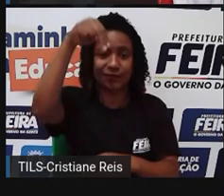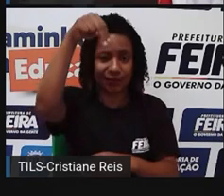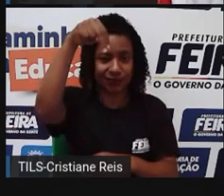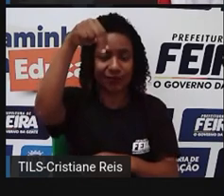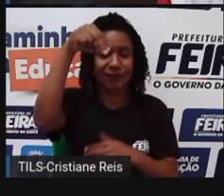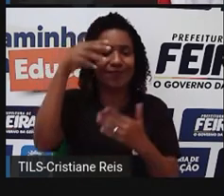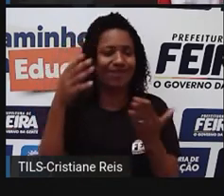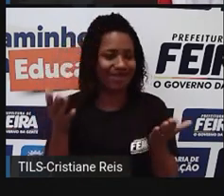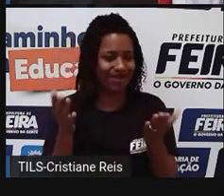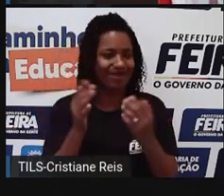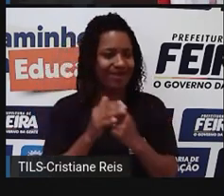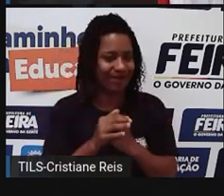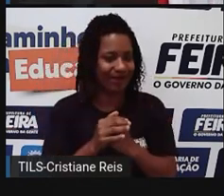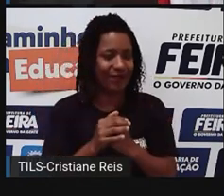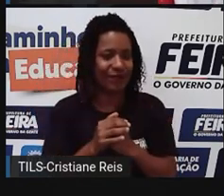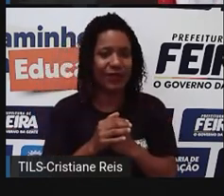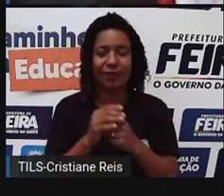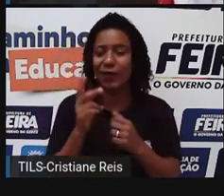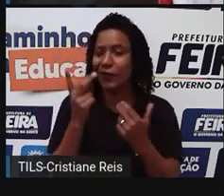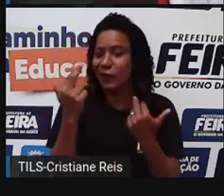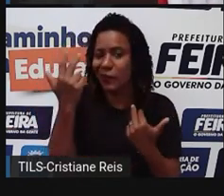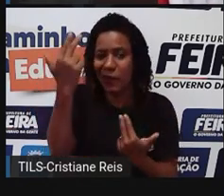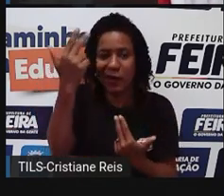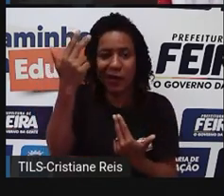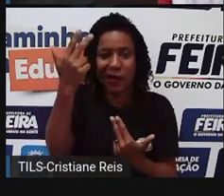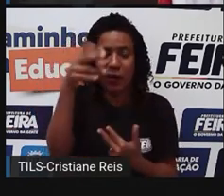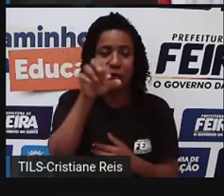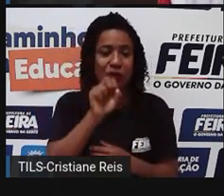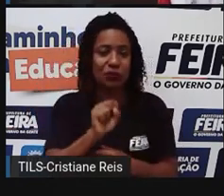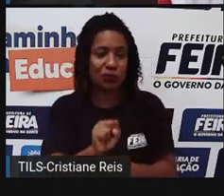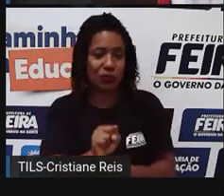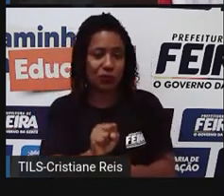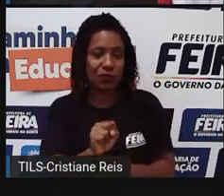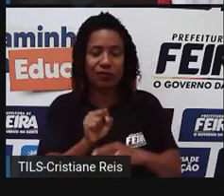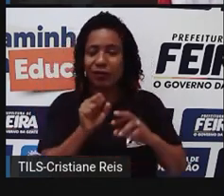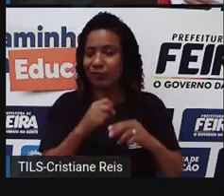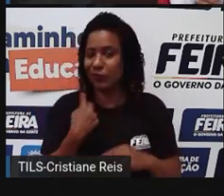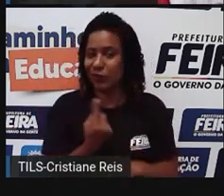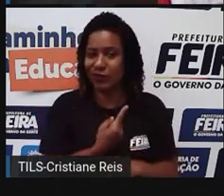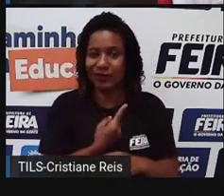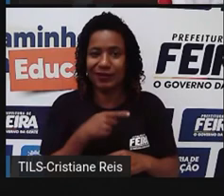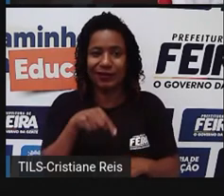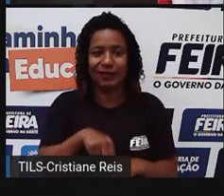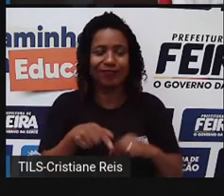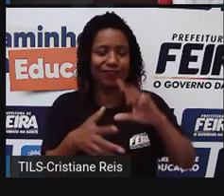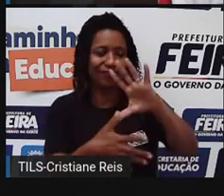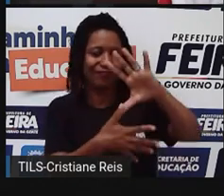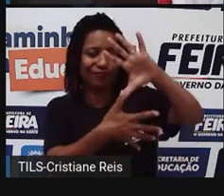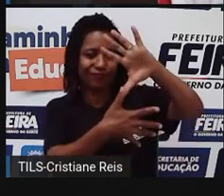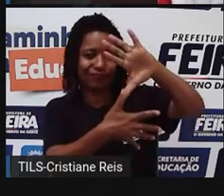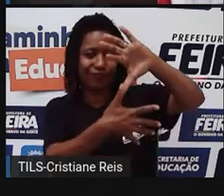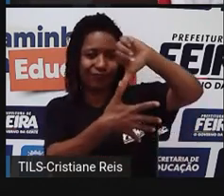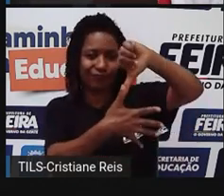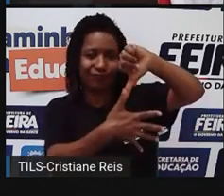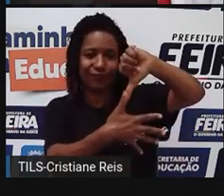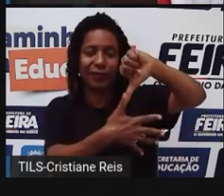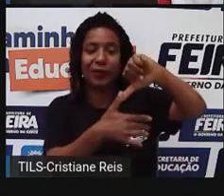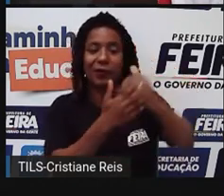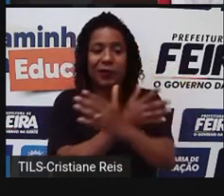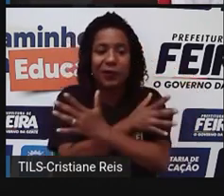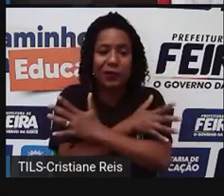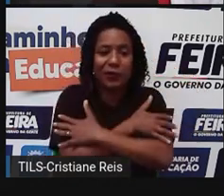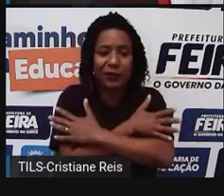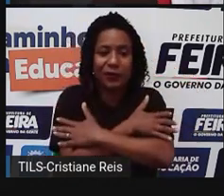mas não é com características semelhantes, né, a nossa, porque a gente praticamente enfrenta muito essa questão do desemprego,